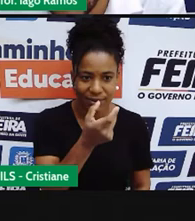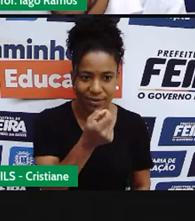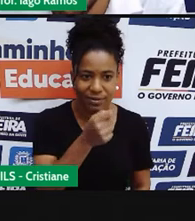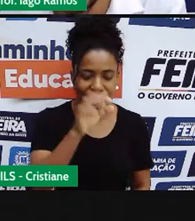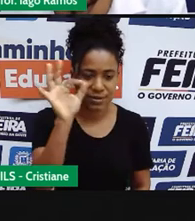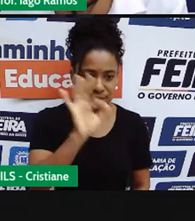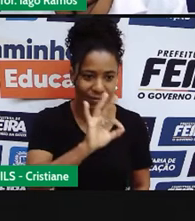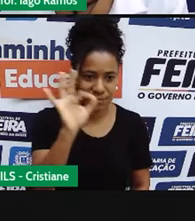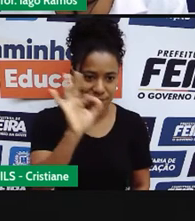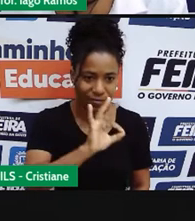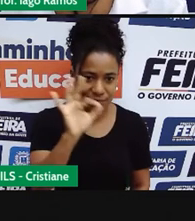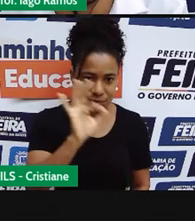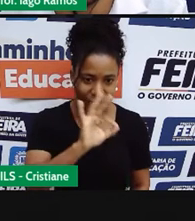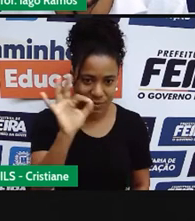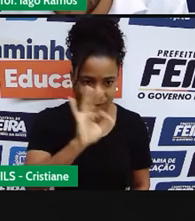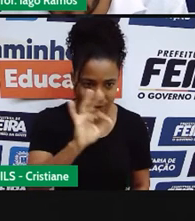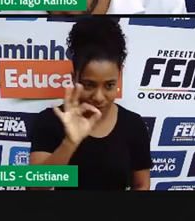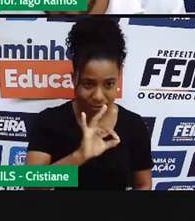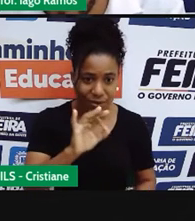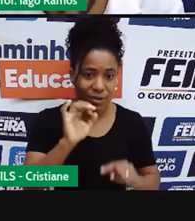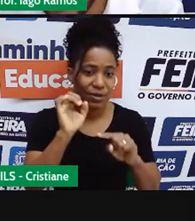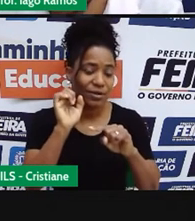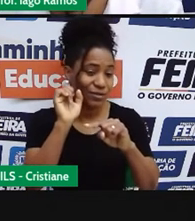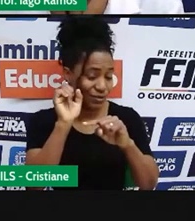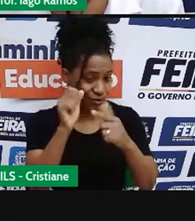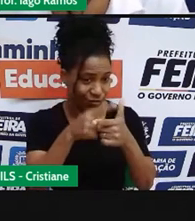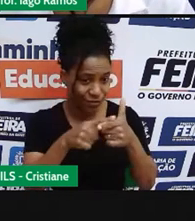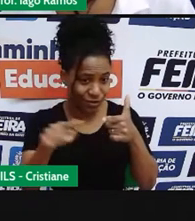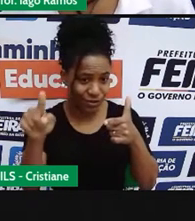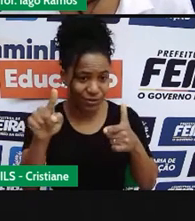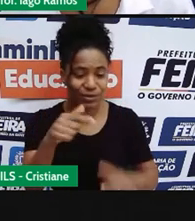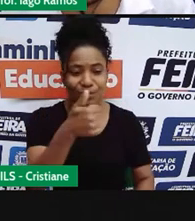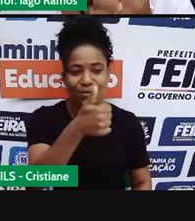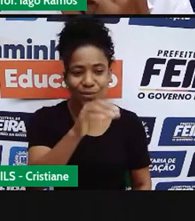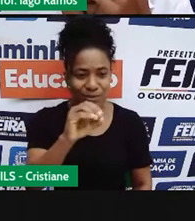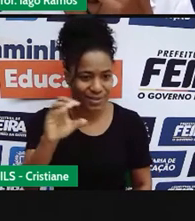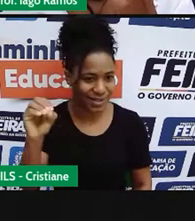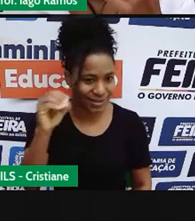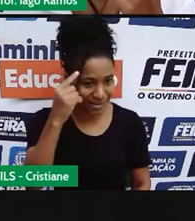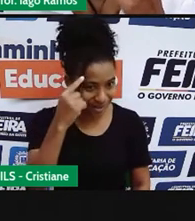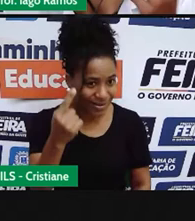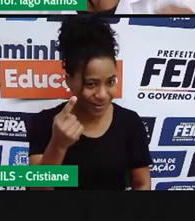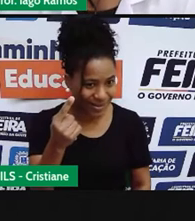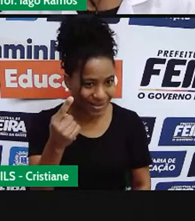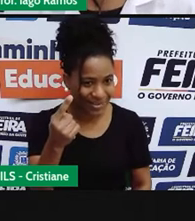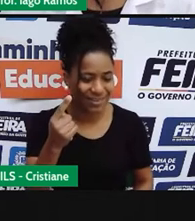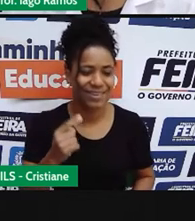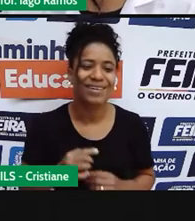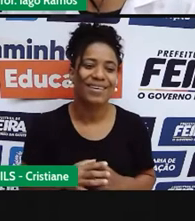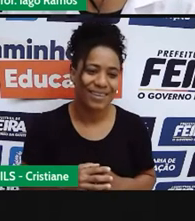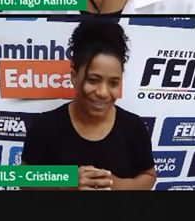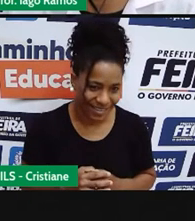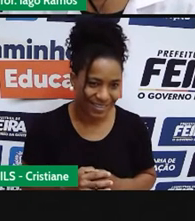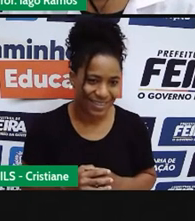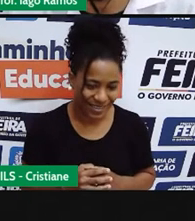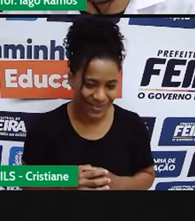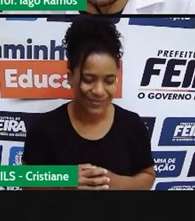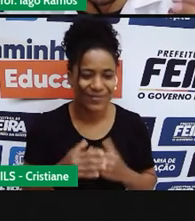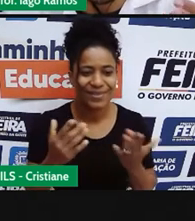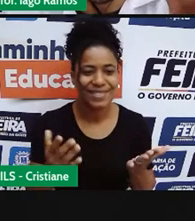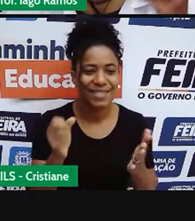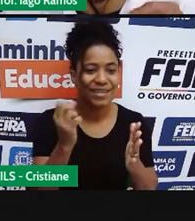dividido por 100. A gente já sabe disso. E se a gente já quiser